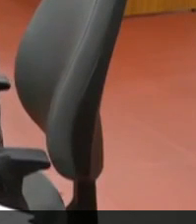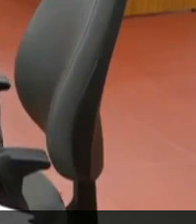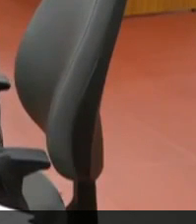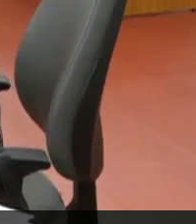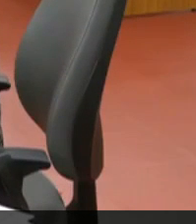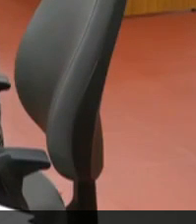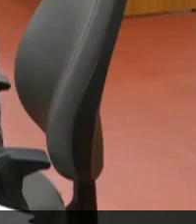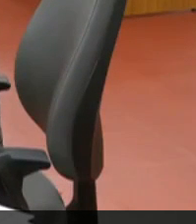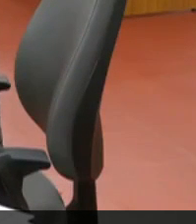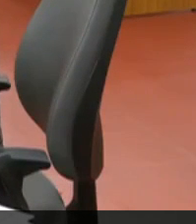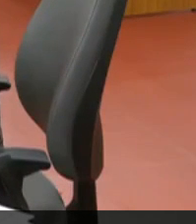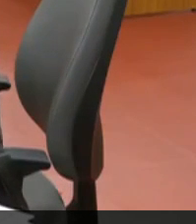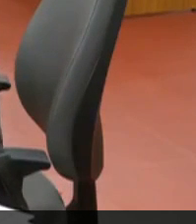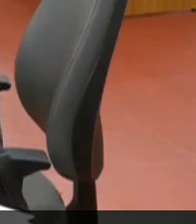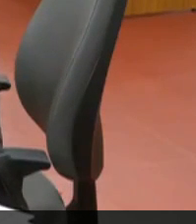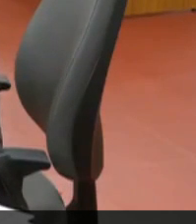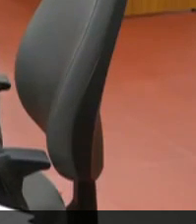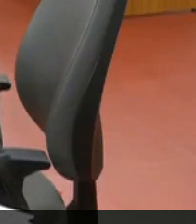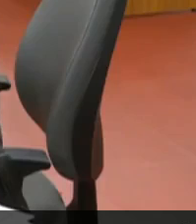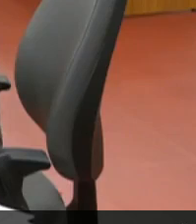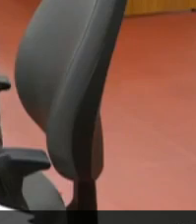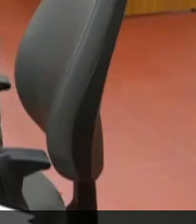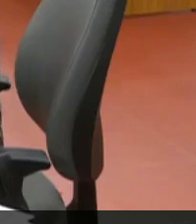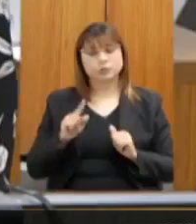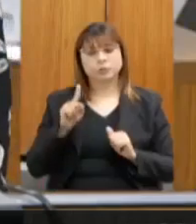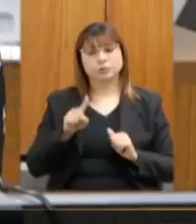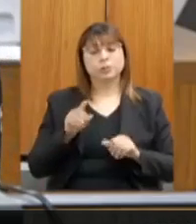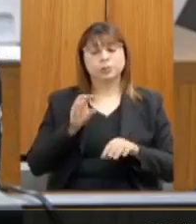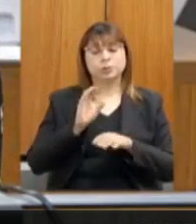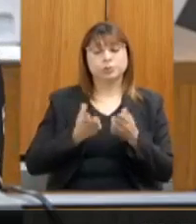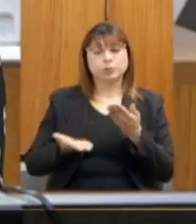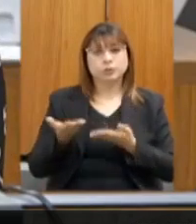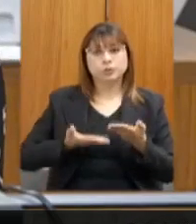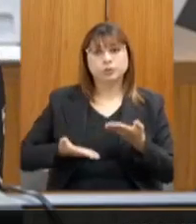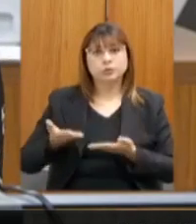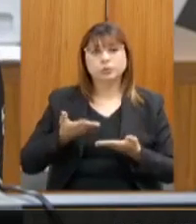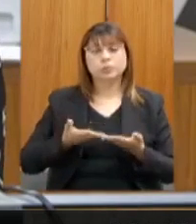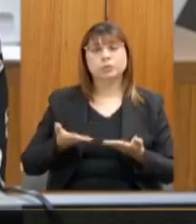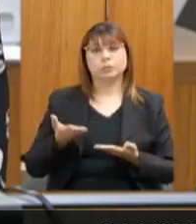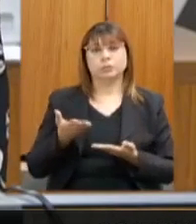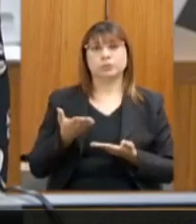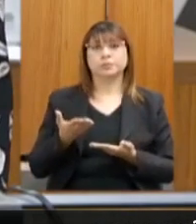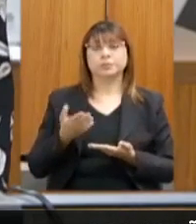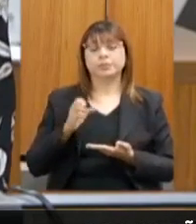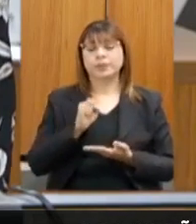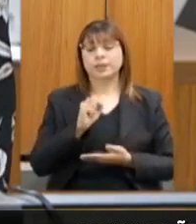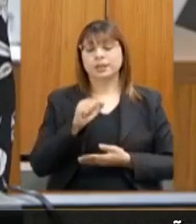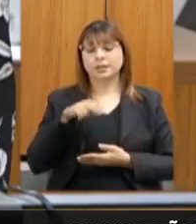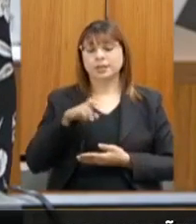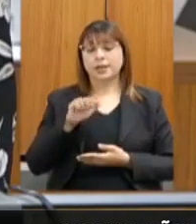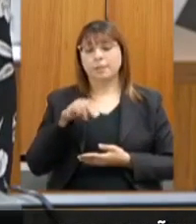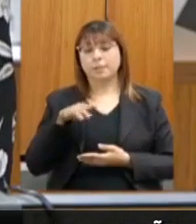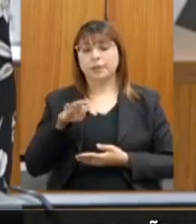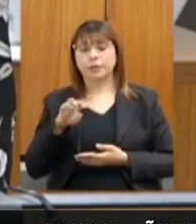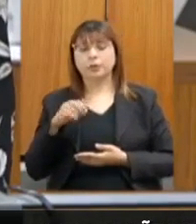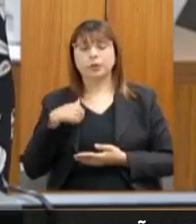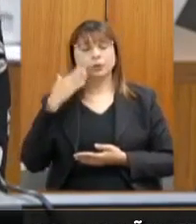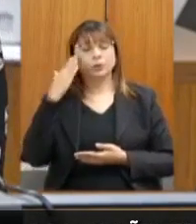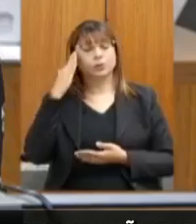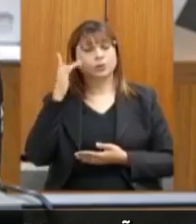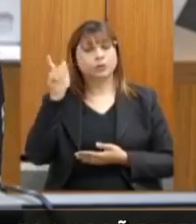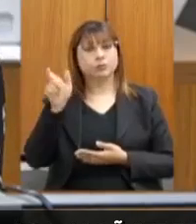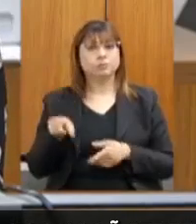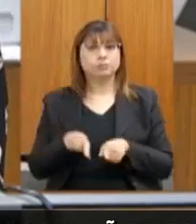deputada, que é o saneamento no nosso estado de Minas Gerais. É uma pauta que eu sei que a senhora tem muito afinco,